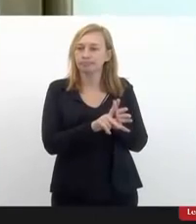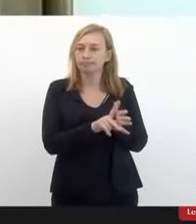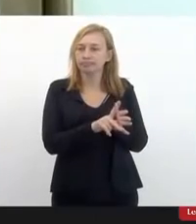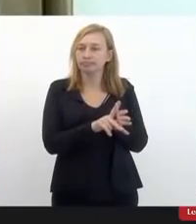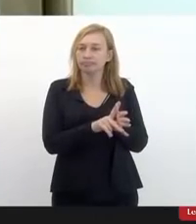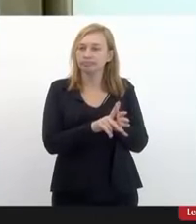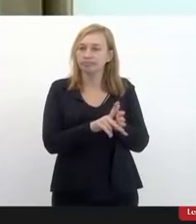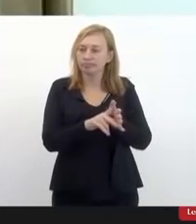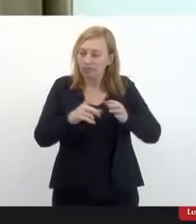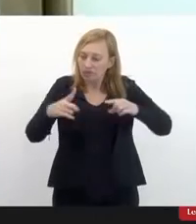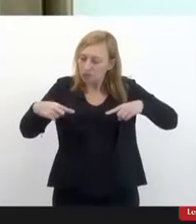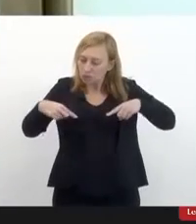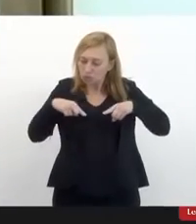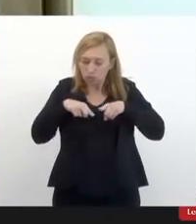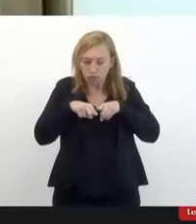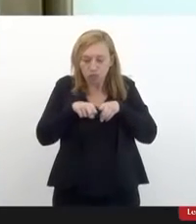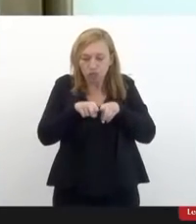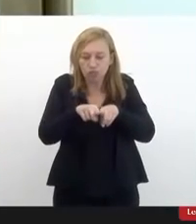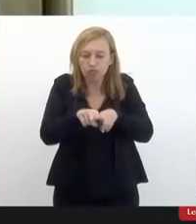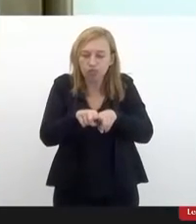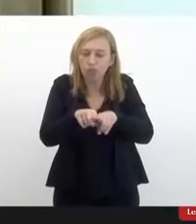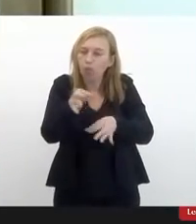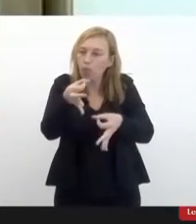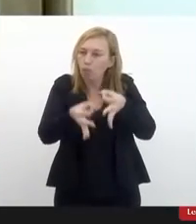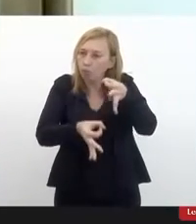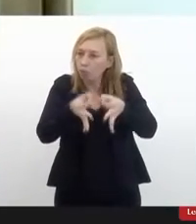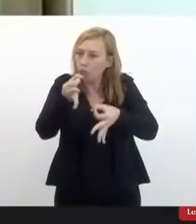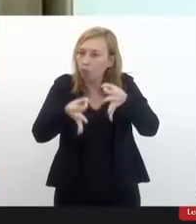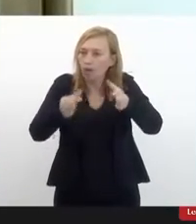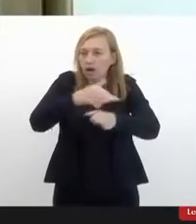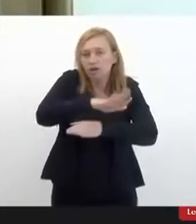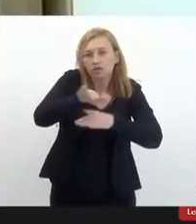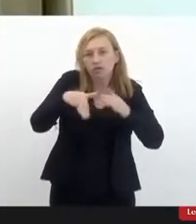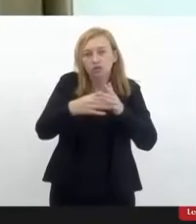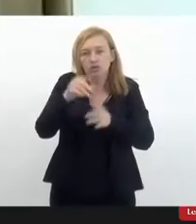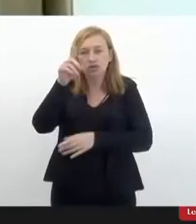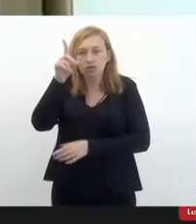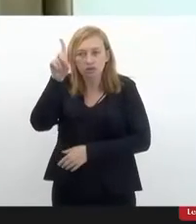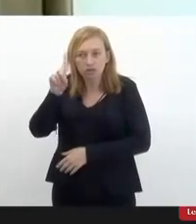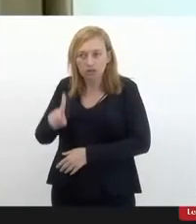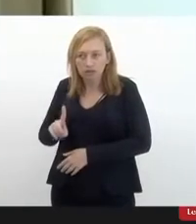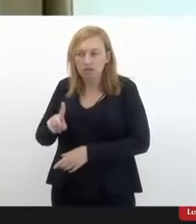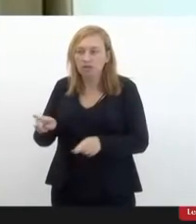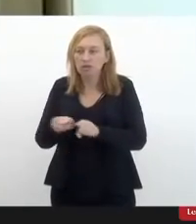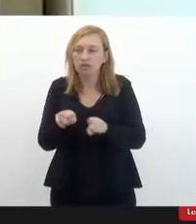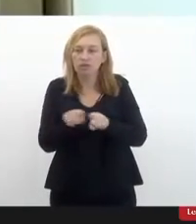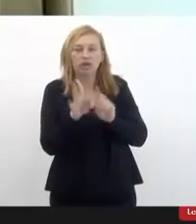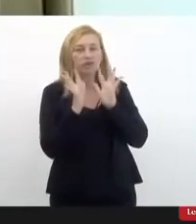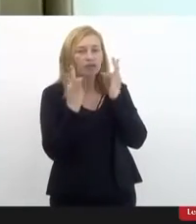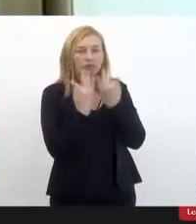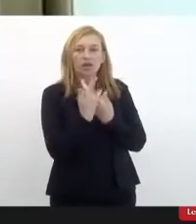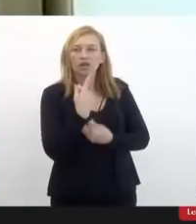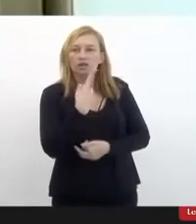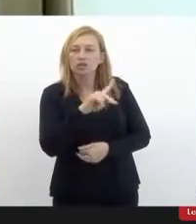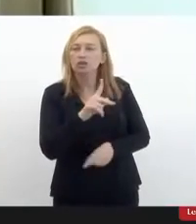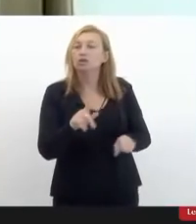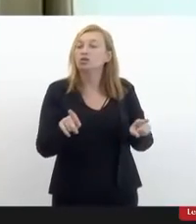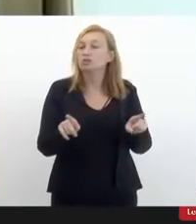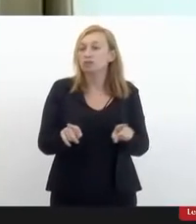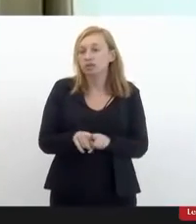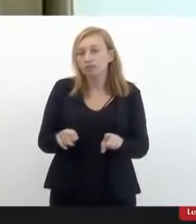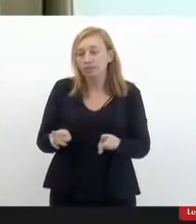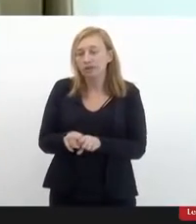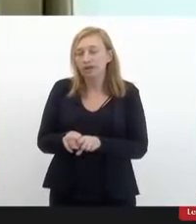encontro a uma situação de justiça para todos os deficientes e seus familiares, como ele